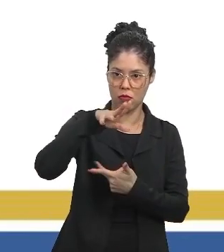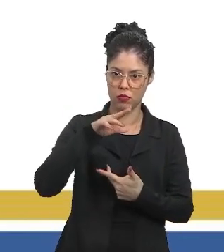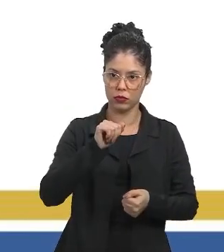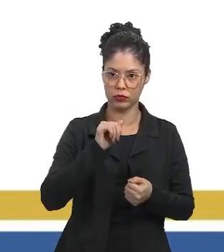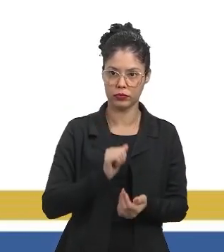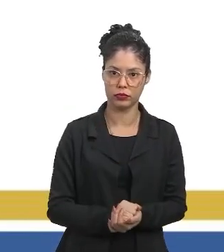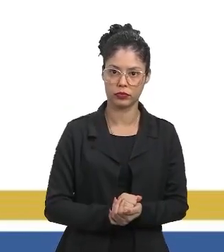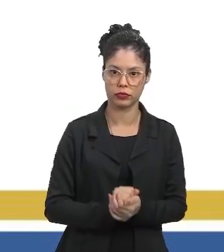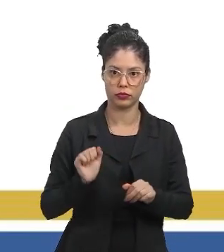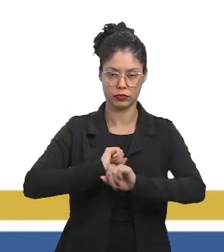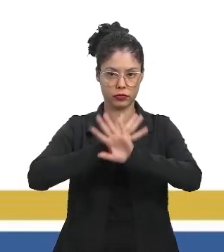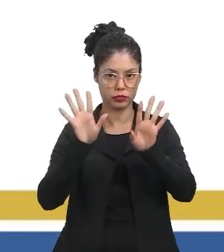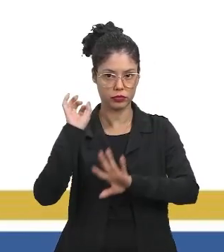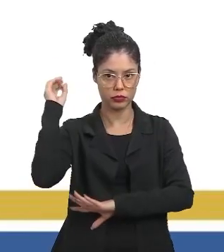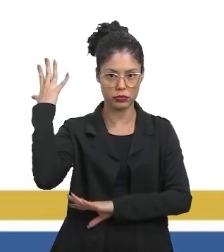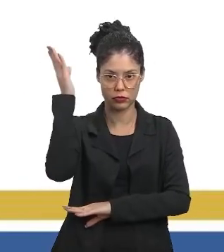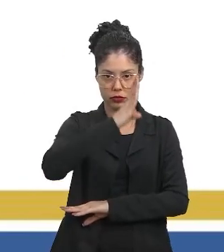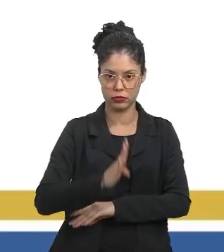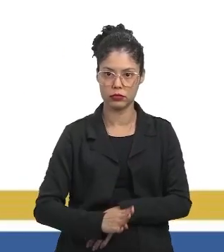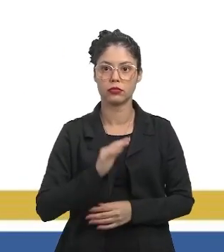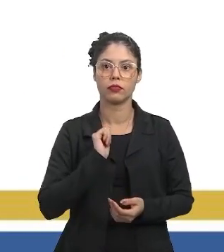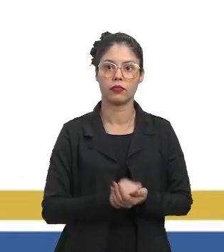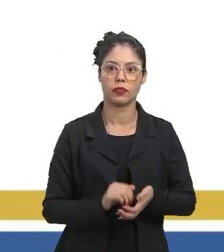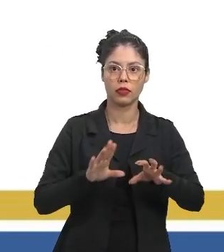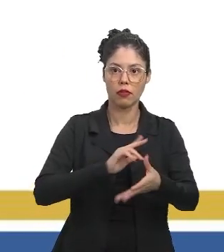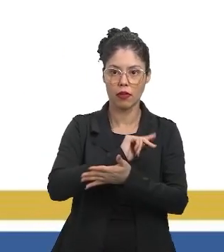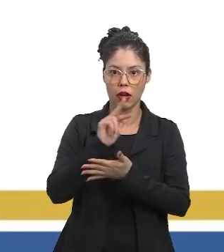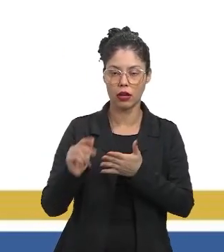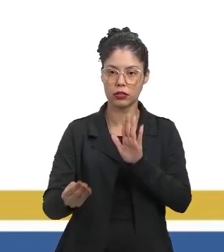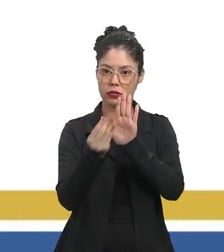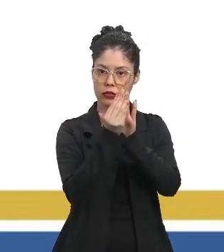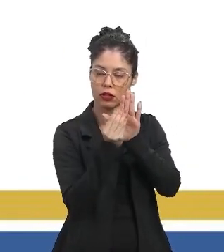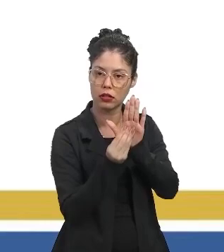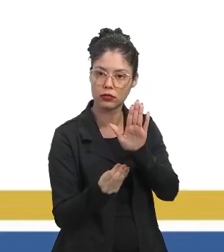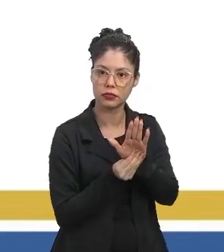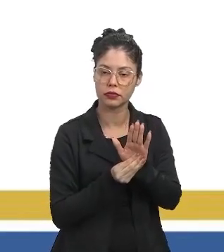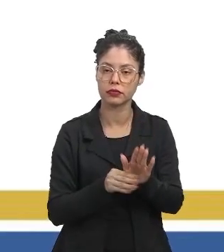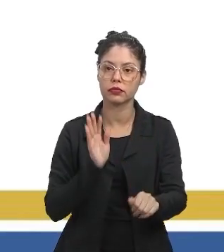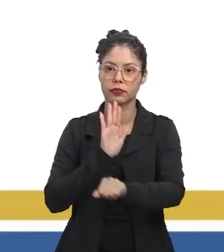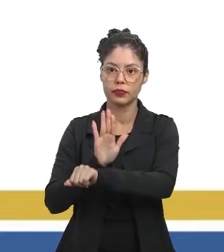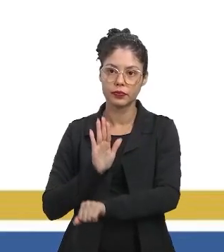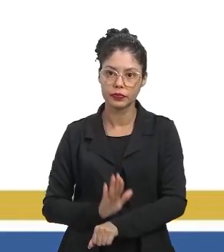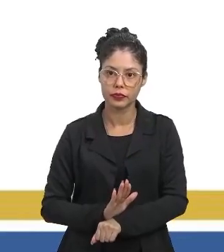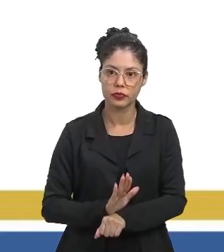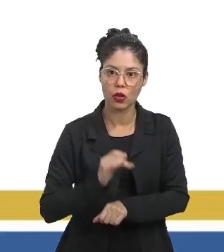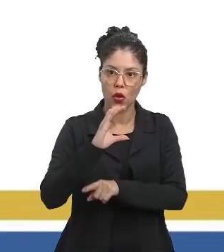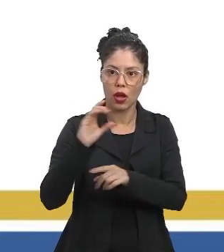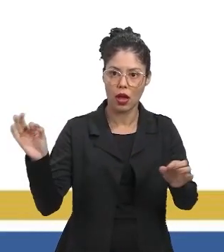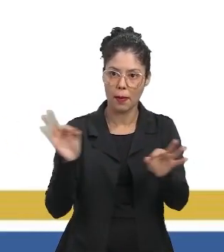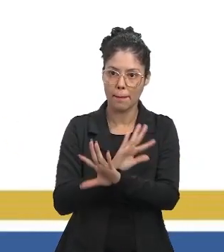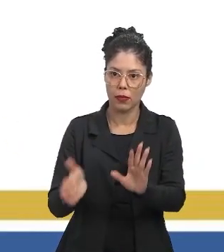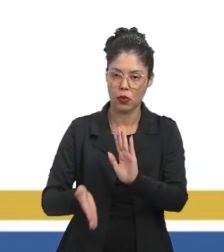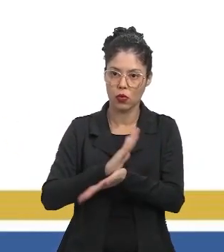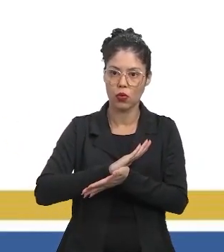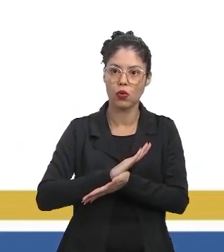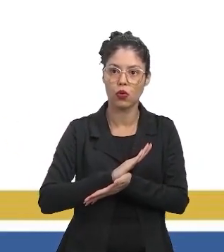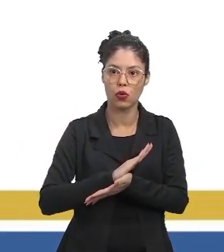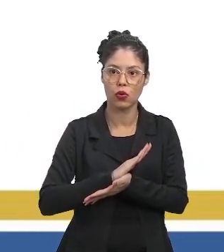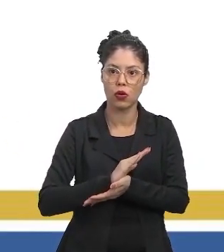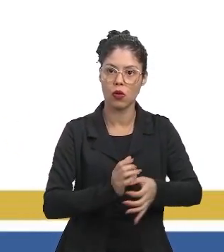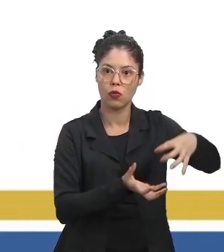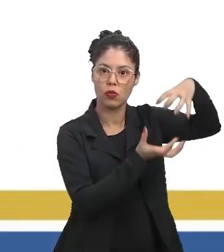mundo, inclusive no Brasil, sendo que vários fatores contribuem para o colapso de suas colmeias.